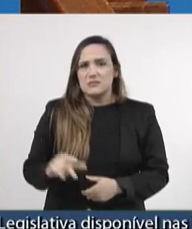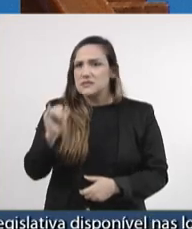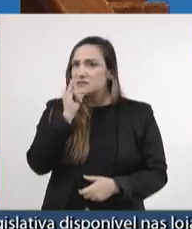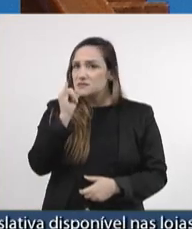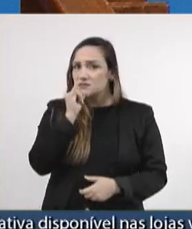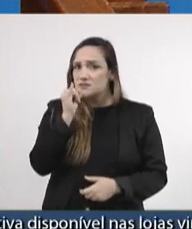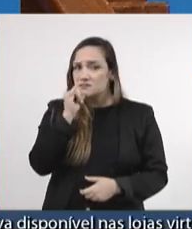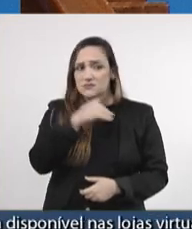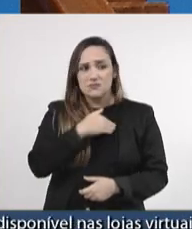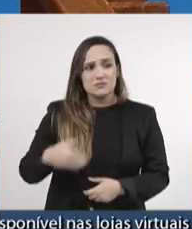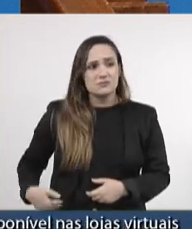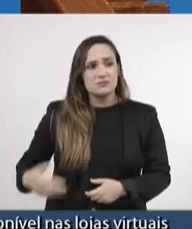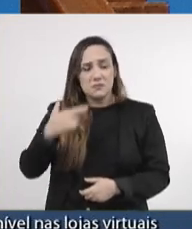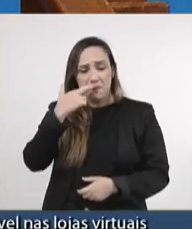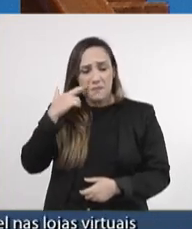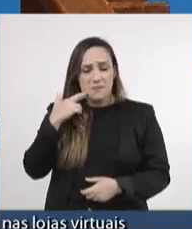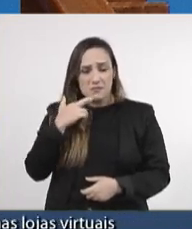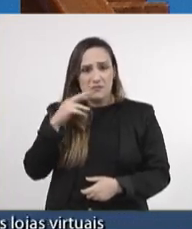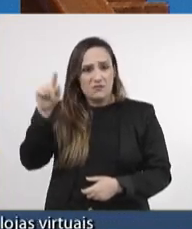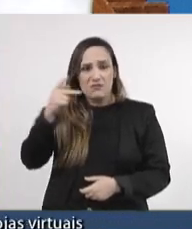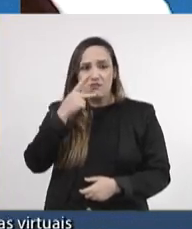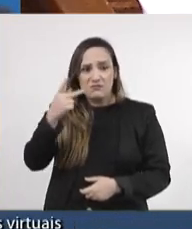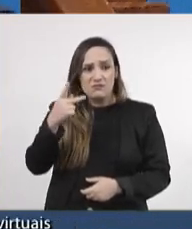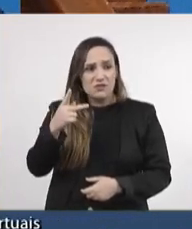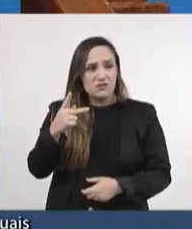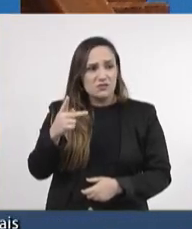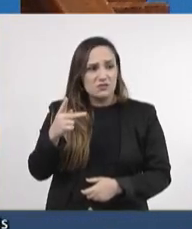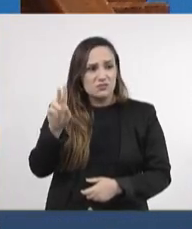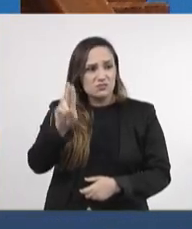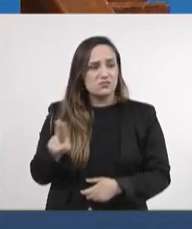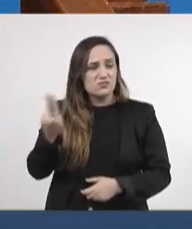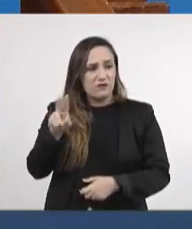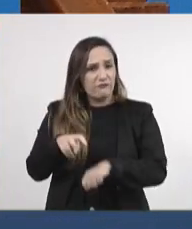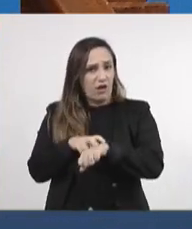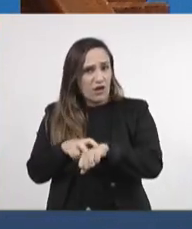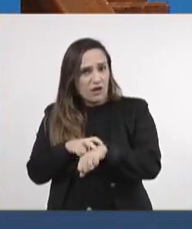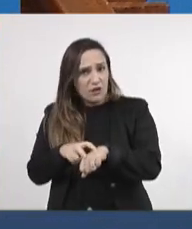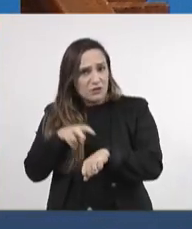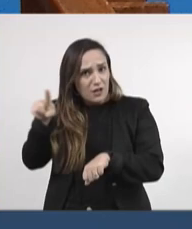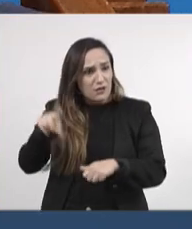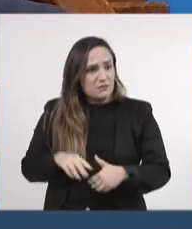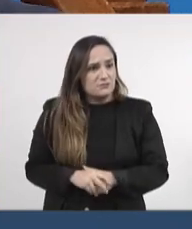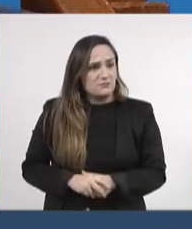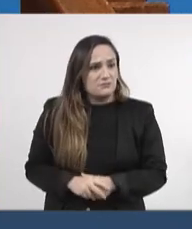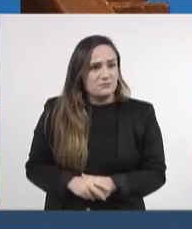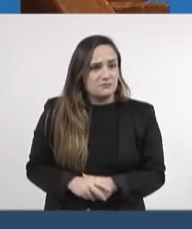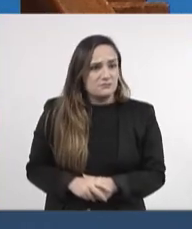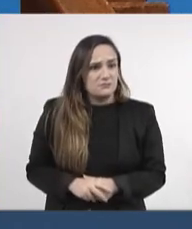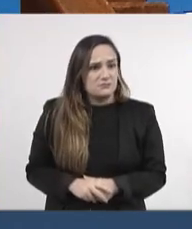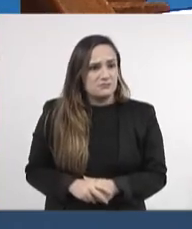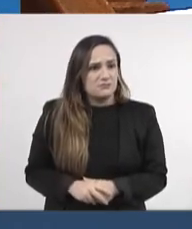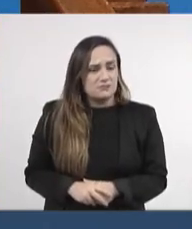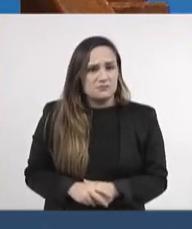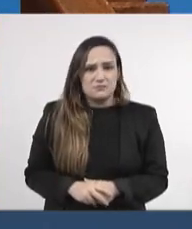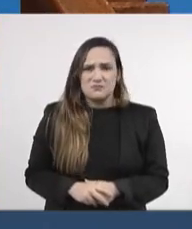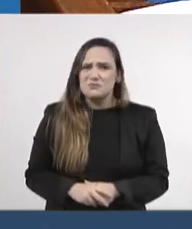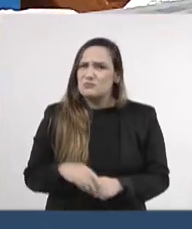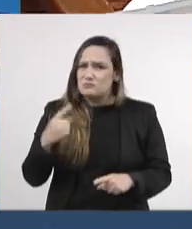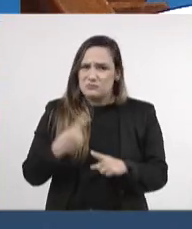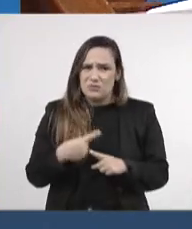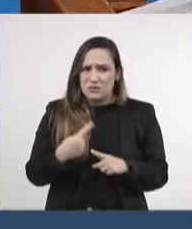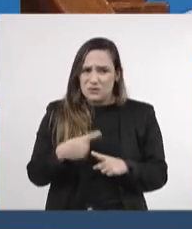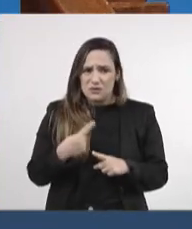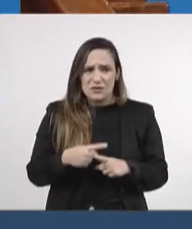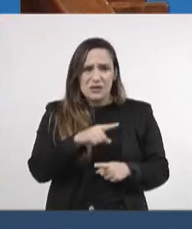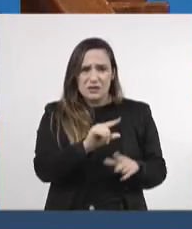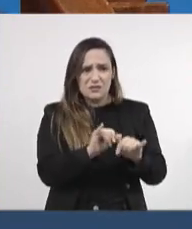sua comunicação para vestir verde. Por que o governador Eduardo Riedel, ao pedir o voto do presidente Bolsonaro em